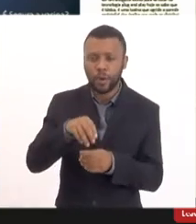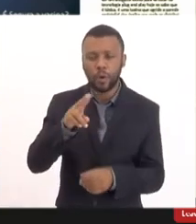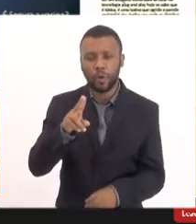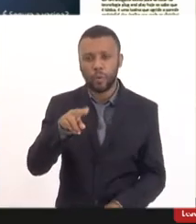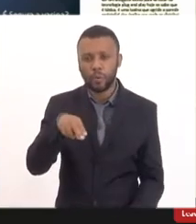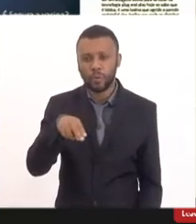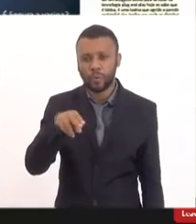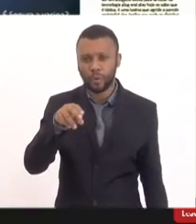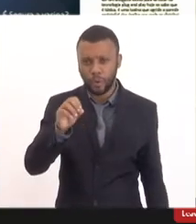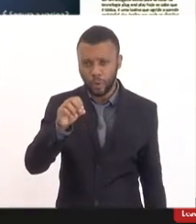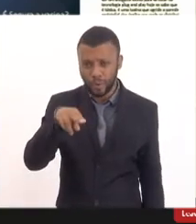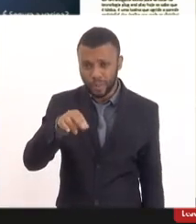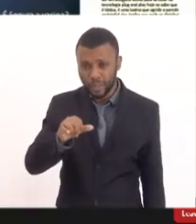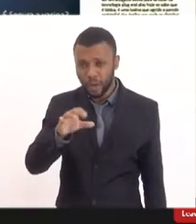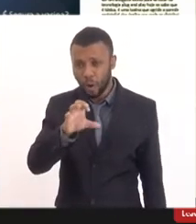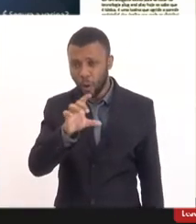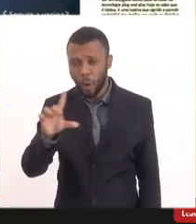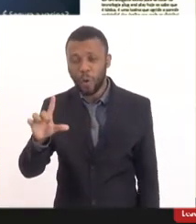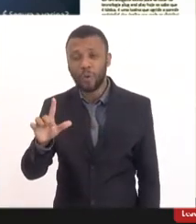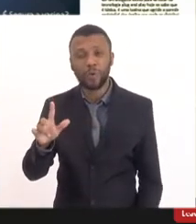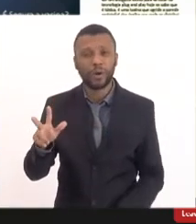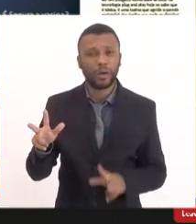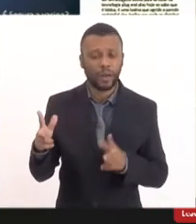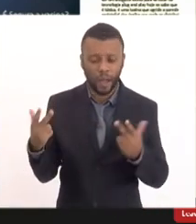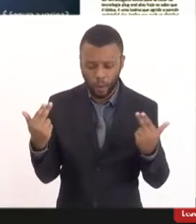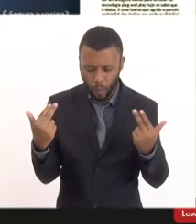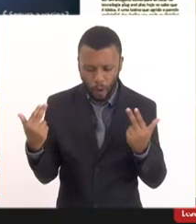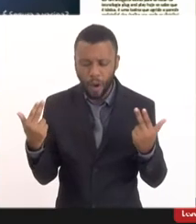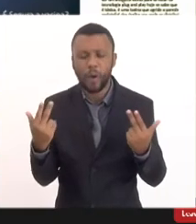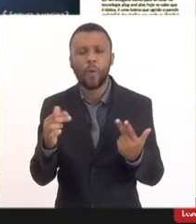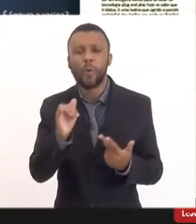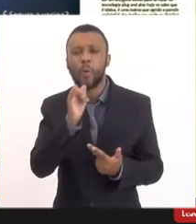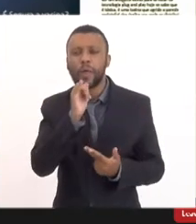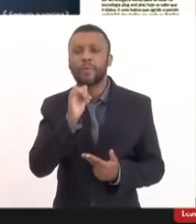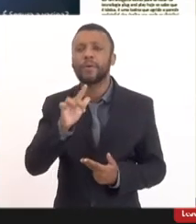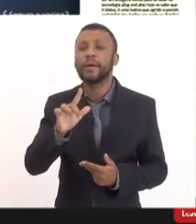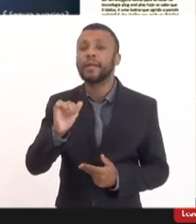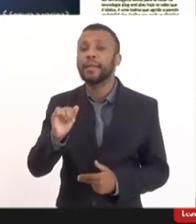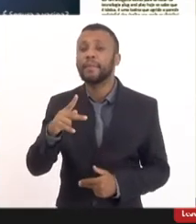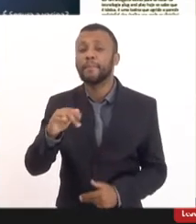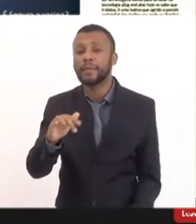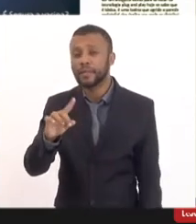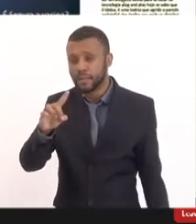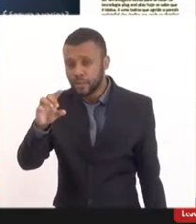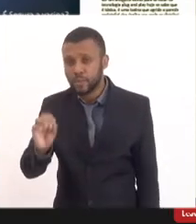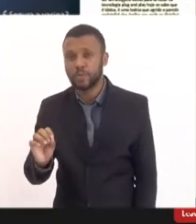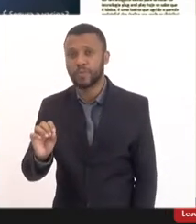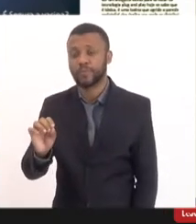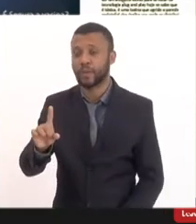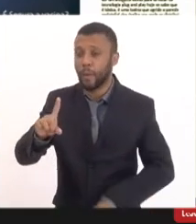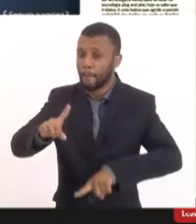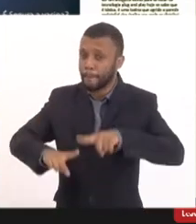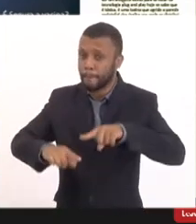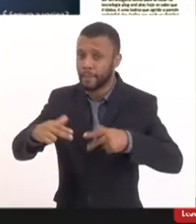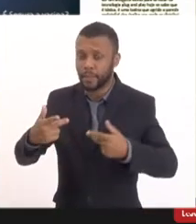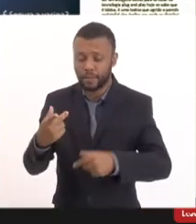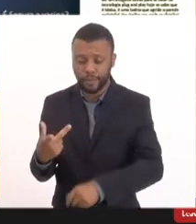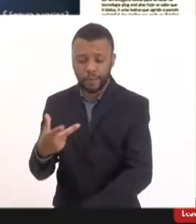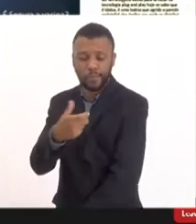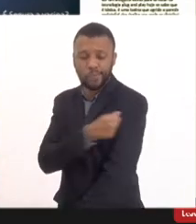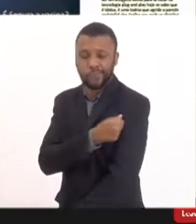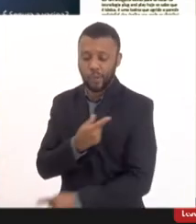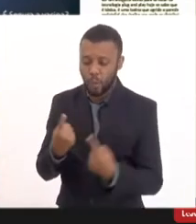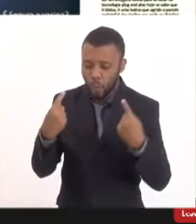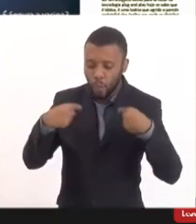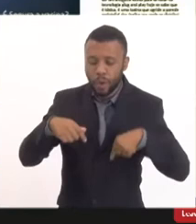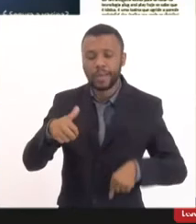como se fosse um vólucro de lipídico que vai do material que vai entrar no teu corpo em